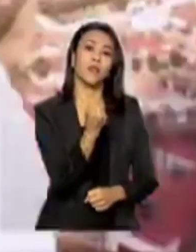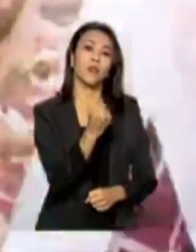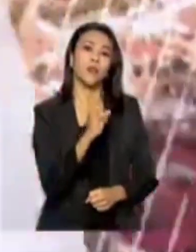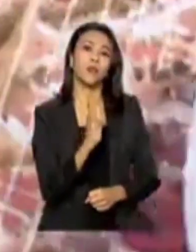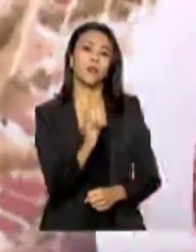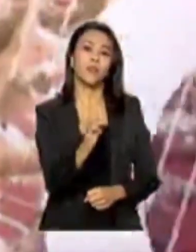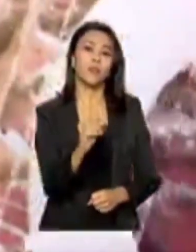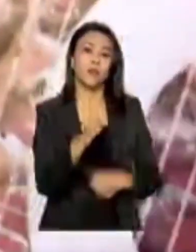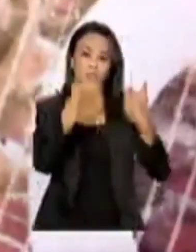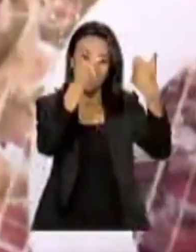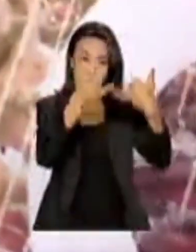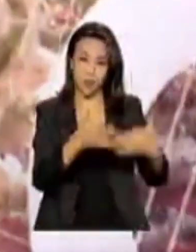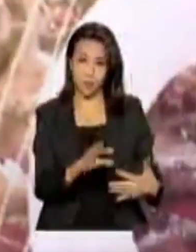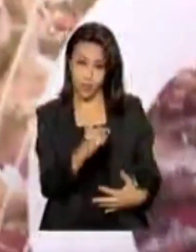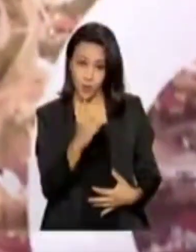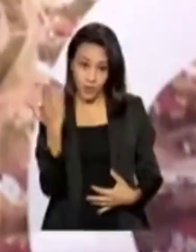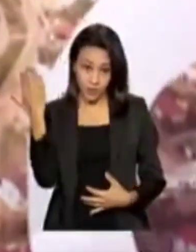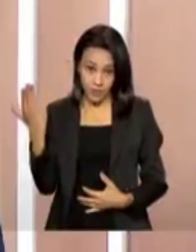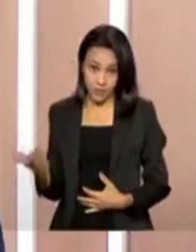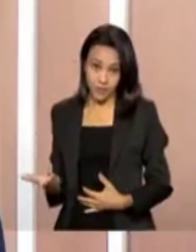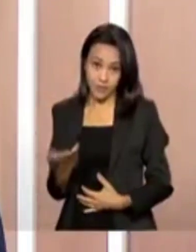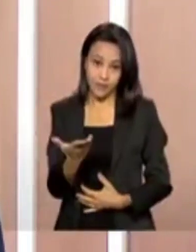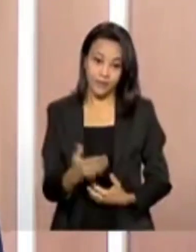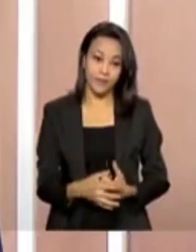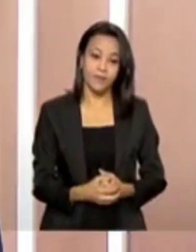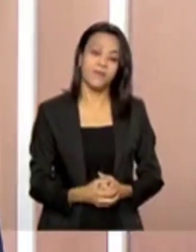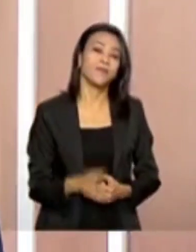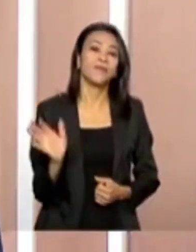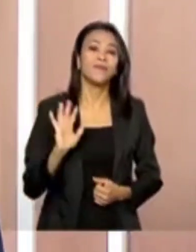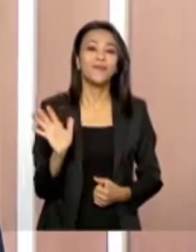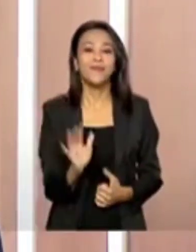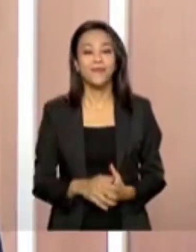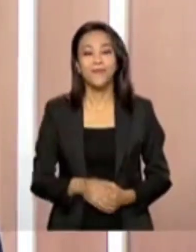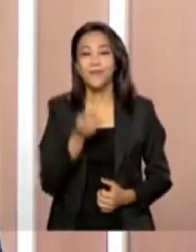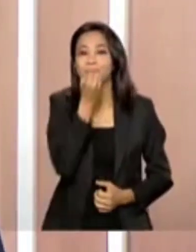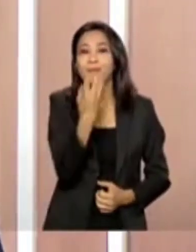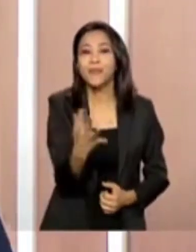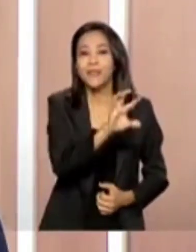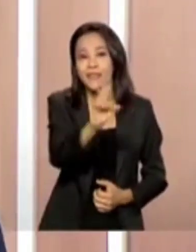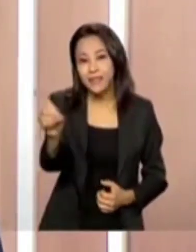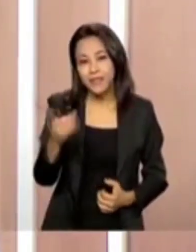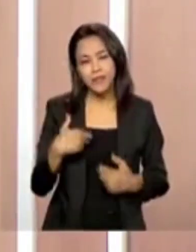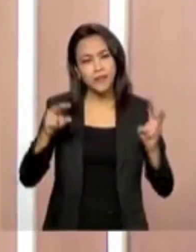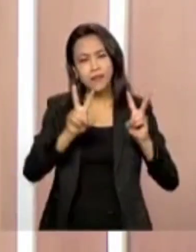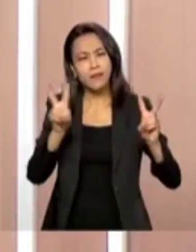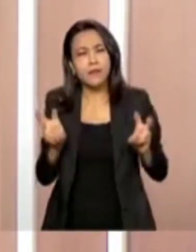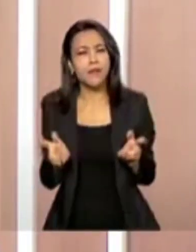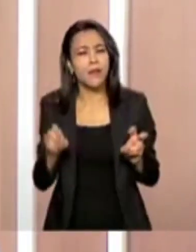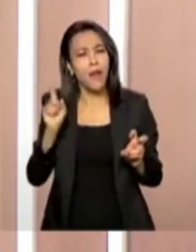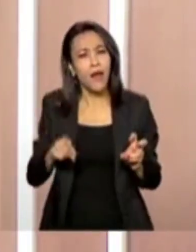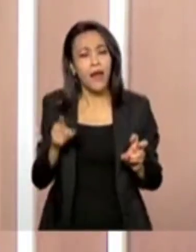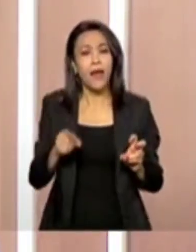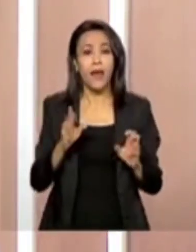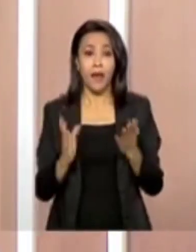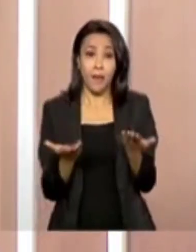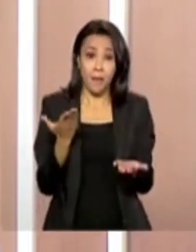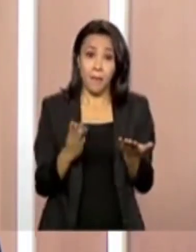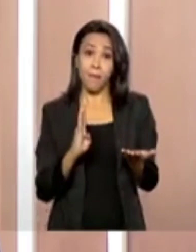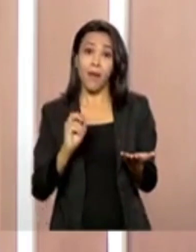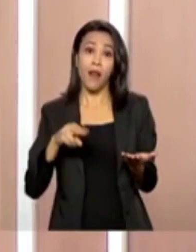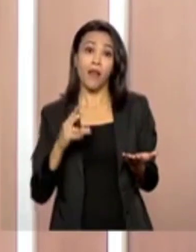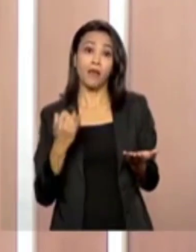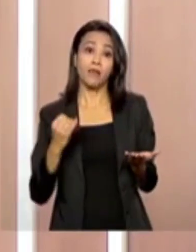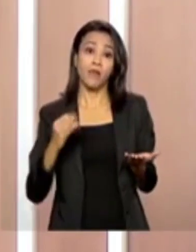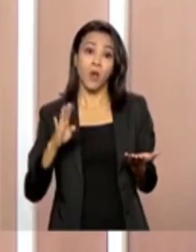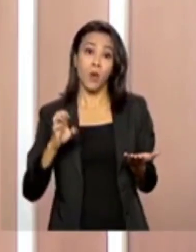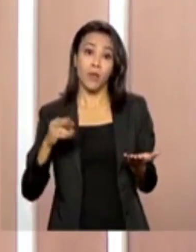Quem comenta é Ricardo Caldas. Olá, bom dia a todos. O nosso tema de hoje é a balança comercial de setembro. E para tratar